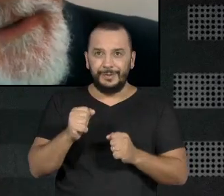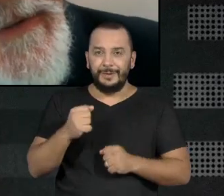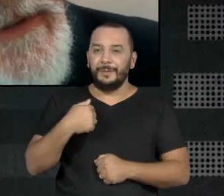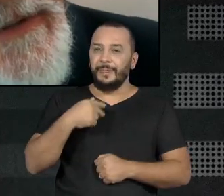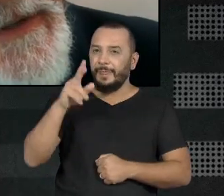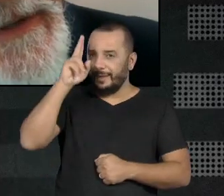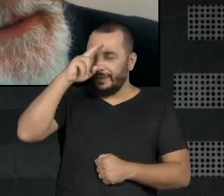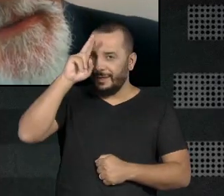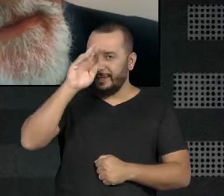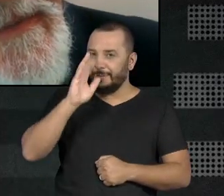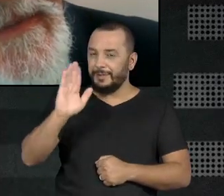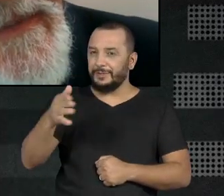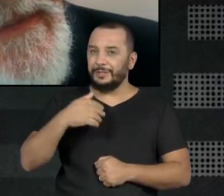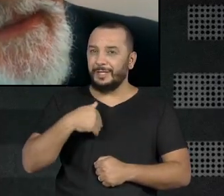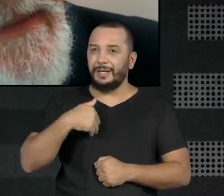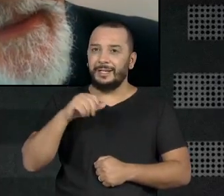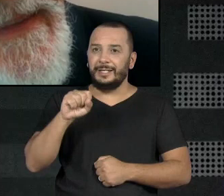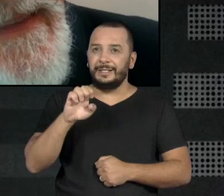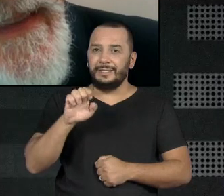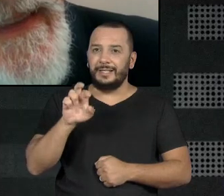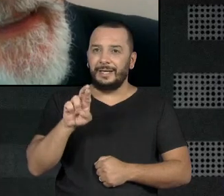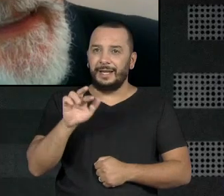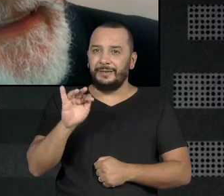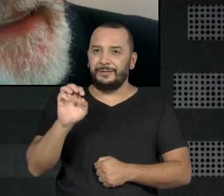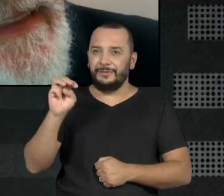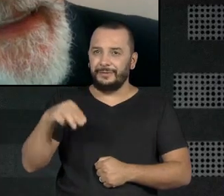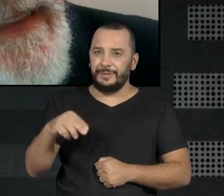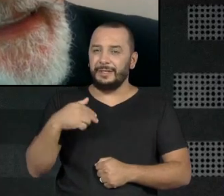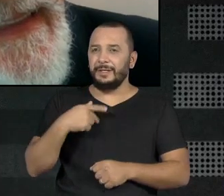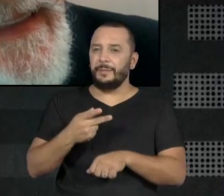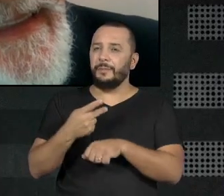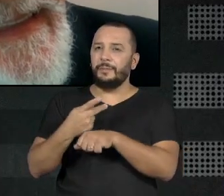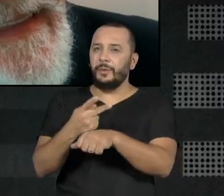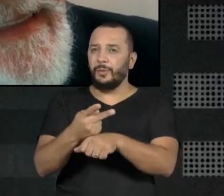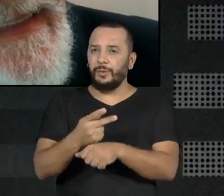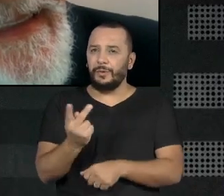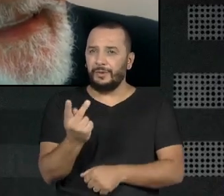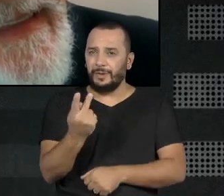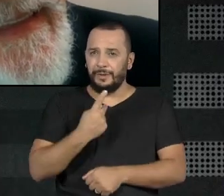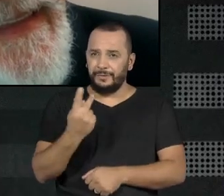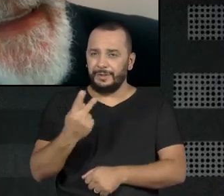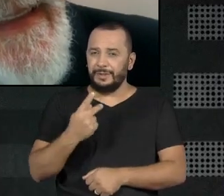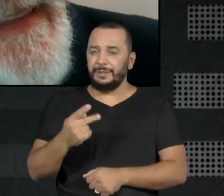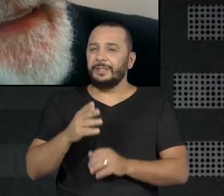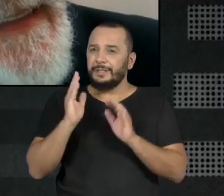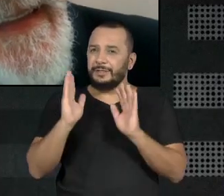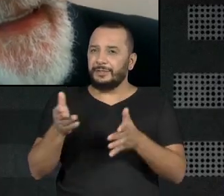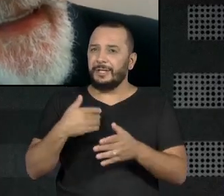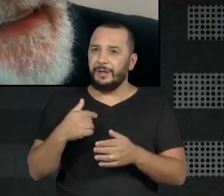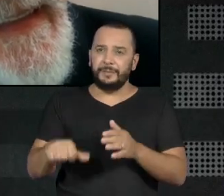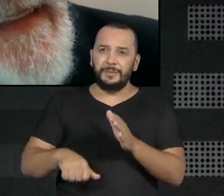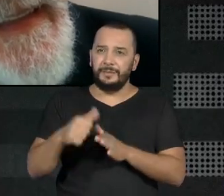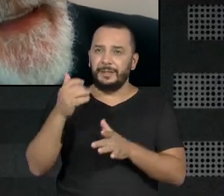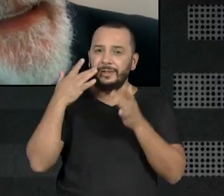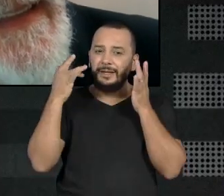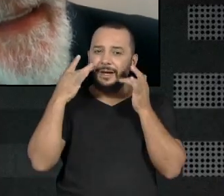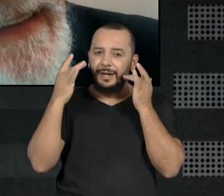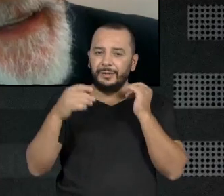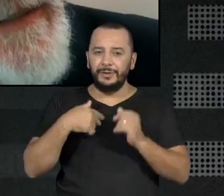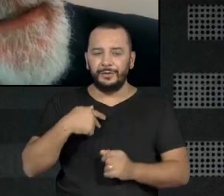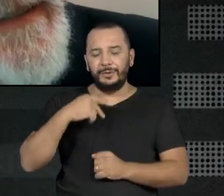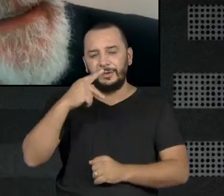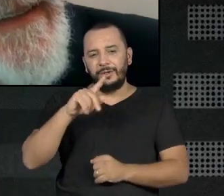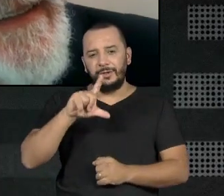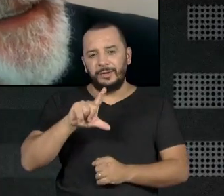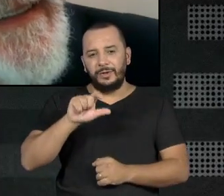quando o Serafim foi procurar a gente para fazer a tua primeira peça? Pluft e o Fantasminha. E você